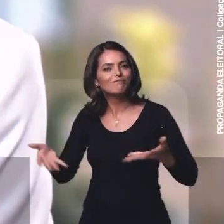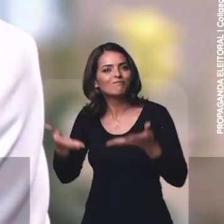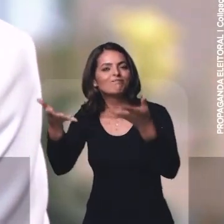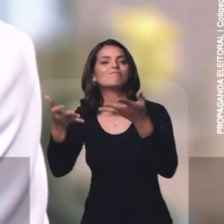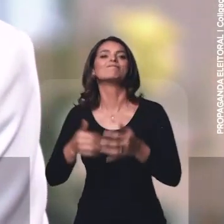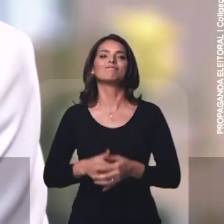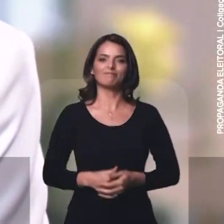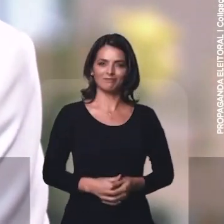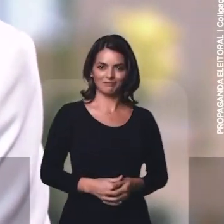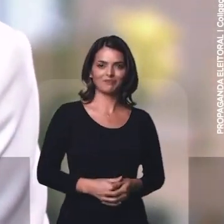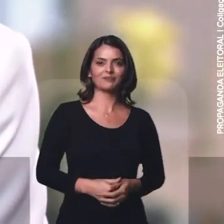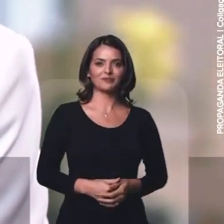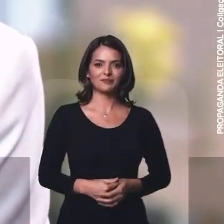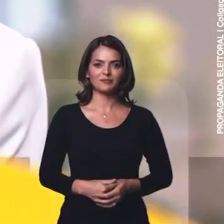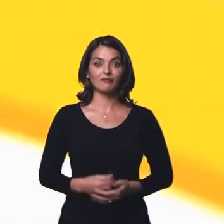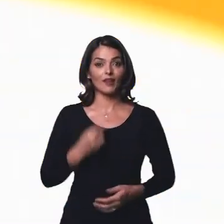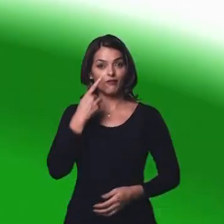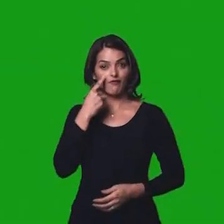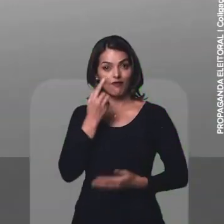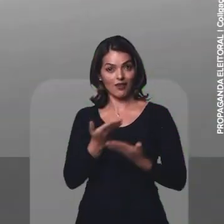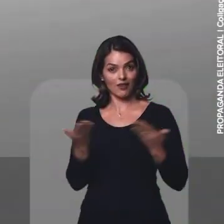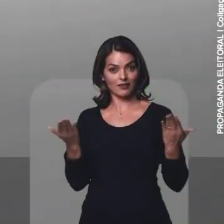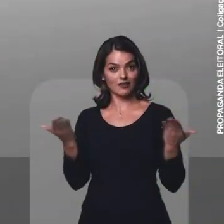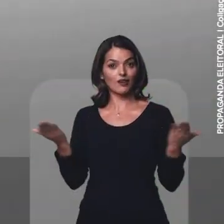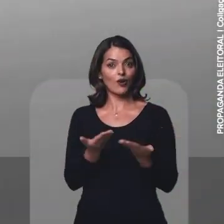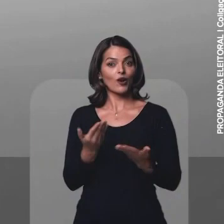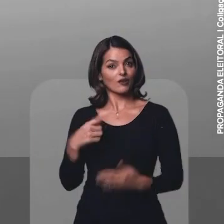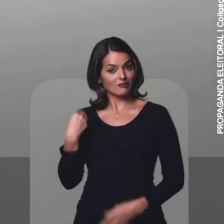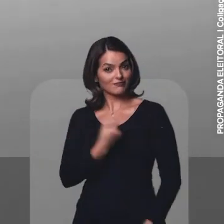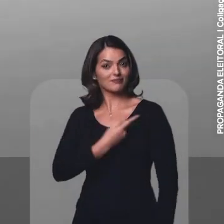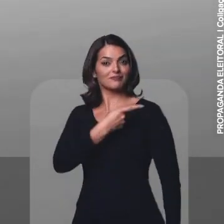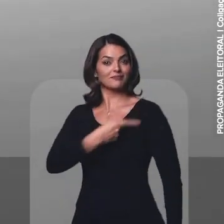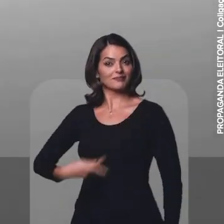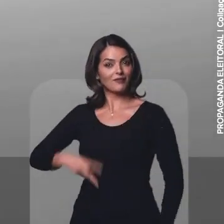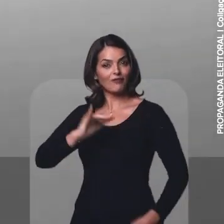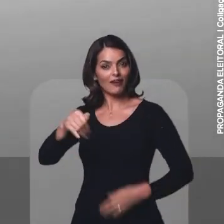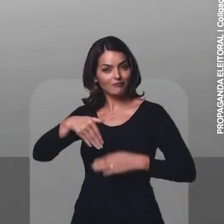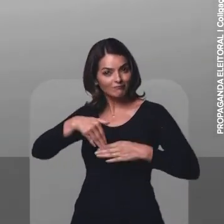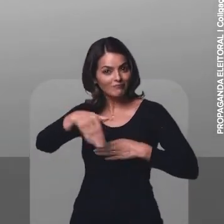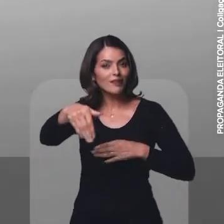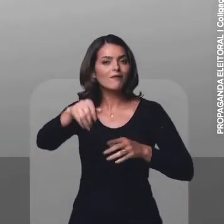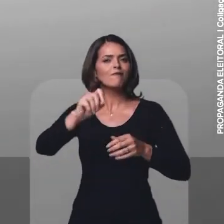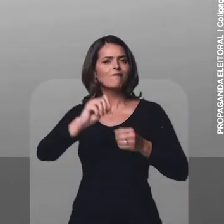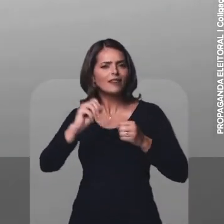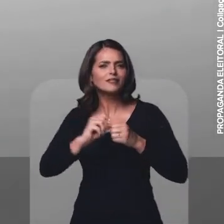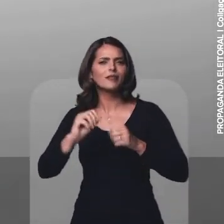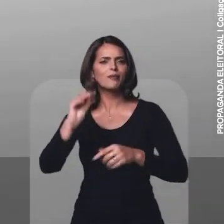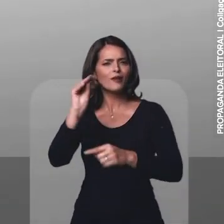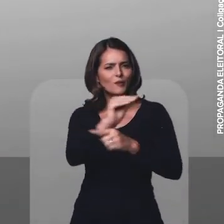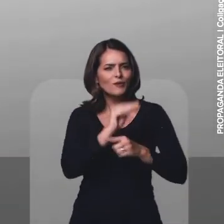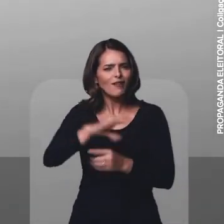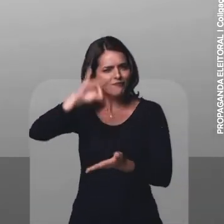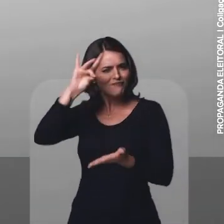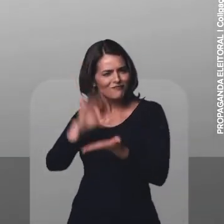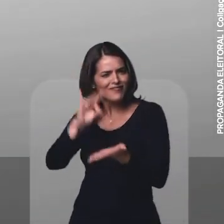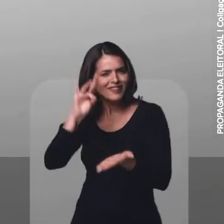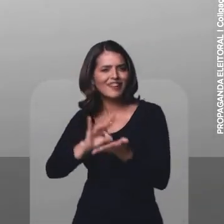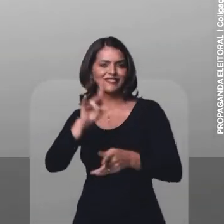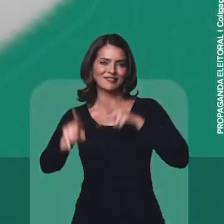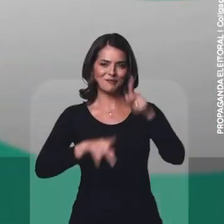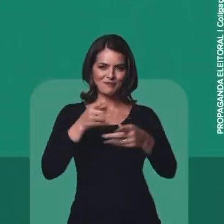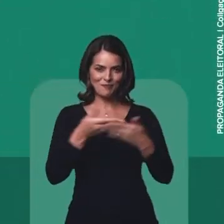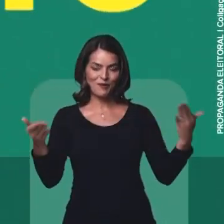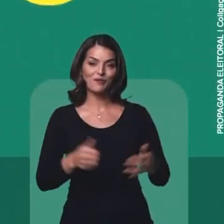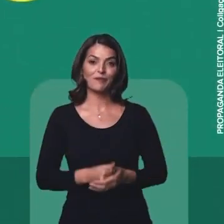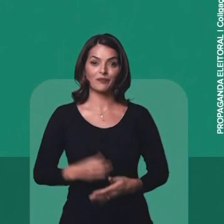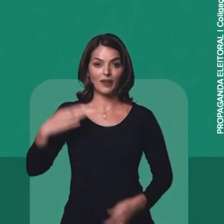o nosso povo ribeirinho. Veja agora o que o nosso presidente vai fazer pra cuidar de verdade da